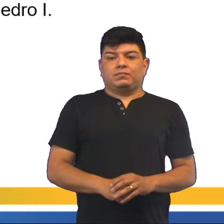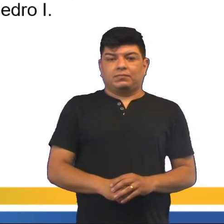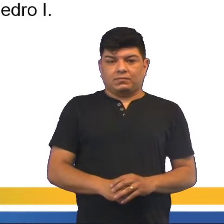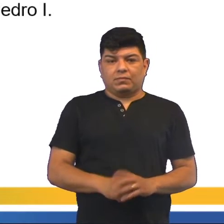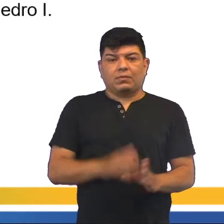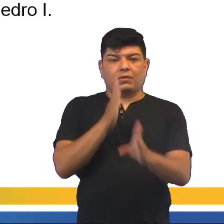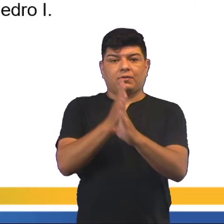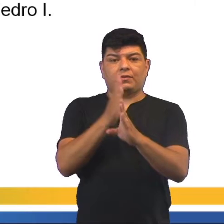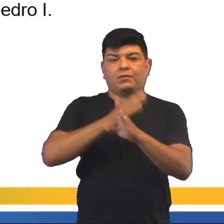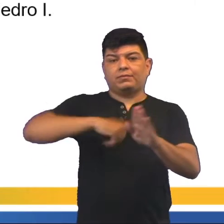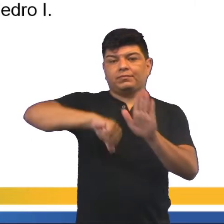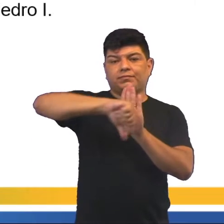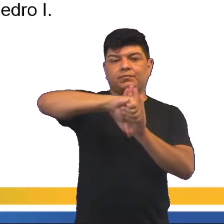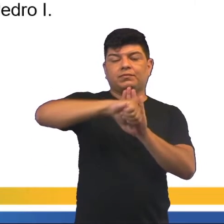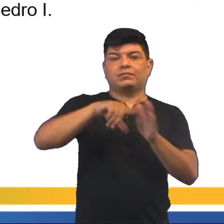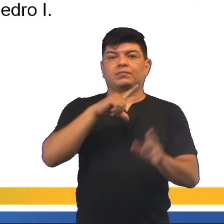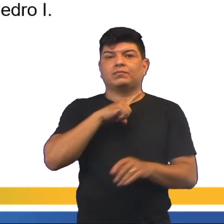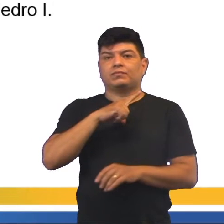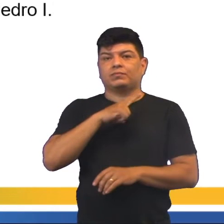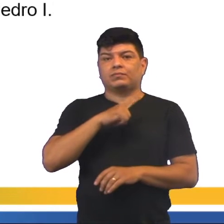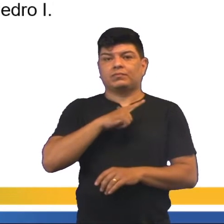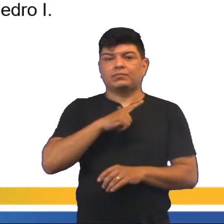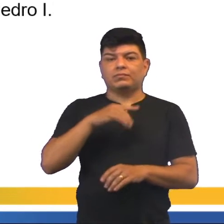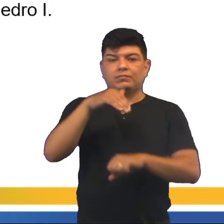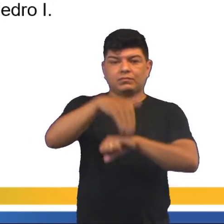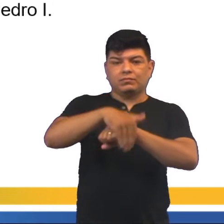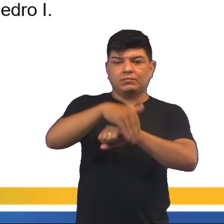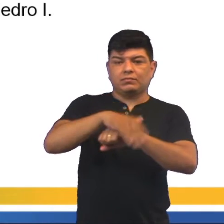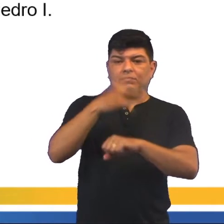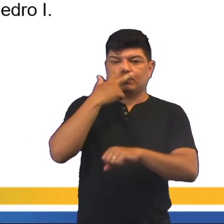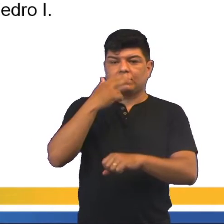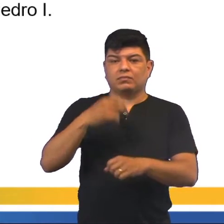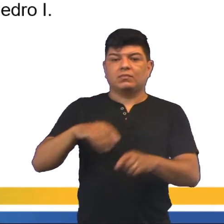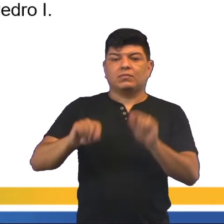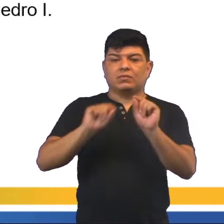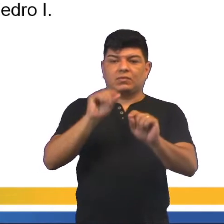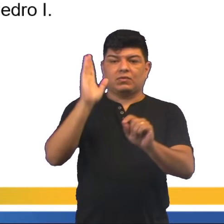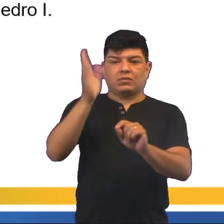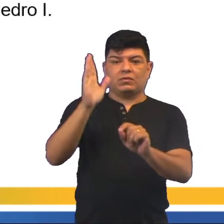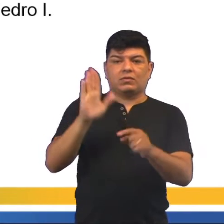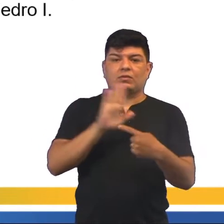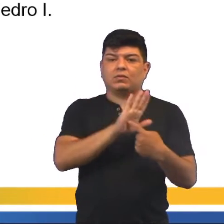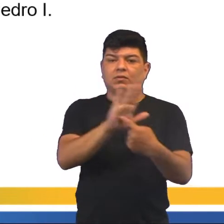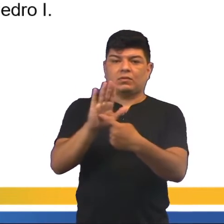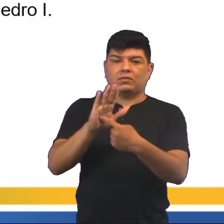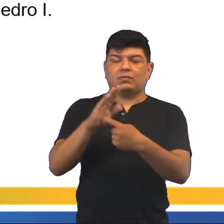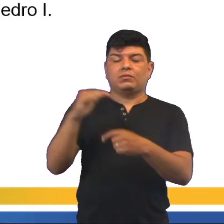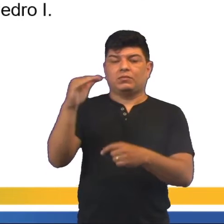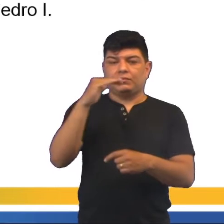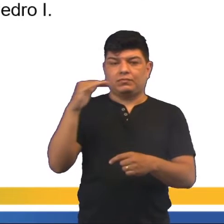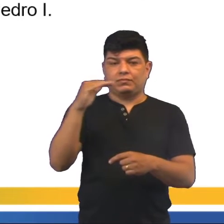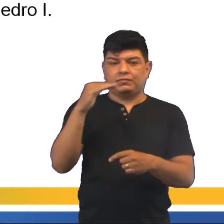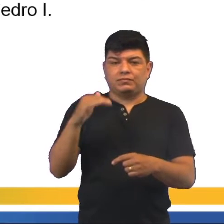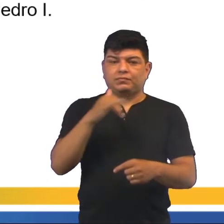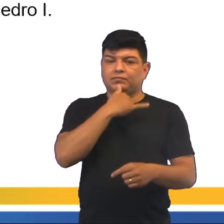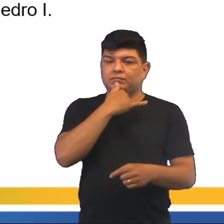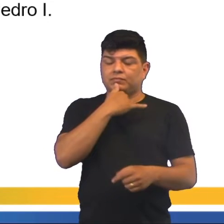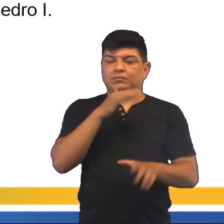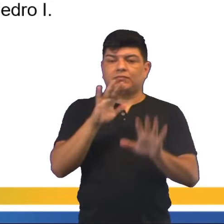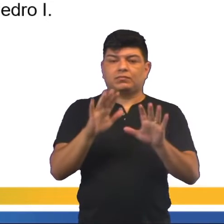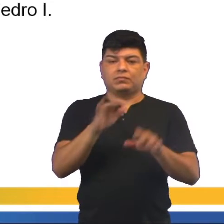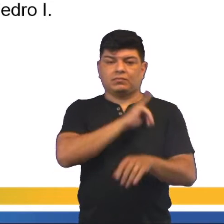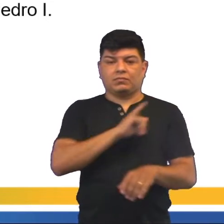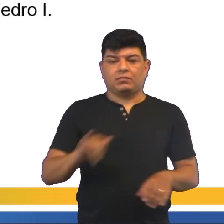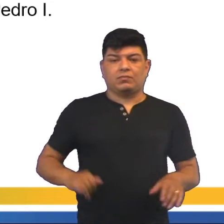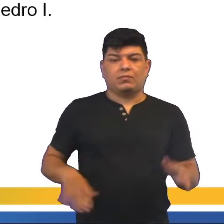Em razão dessa crise, gente tem aí a Noite das Garrafadas, né? Além dos fatos já citados acima, né? No Brasil, o descontentamento com